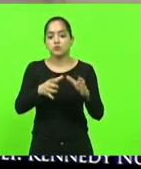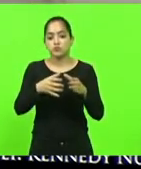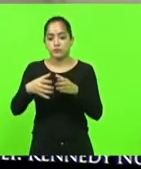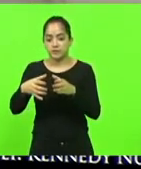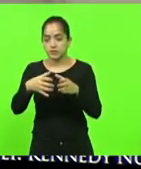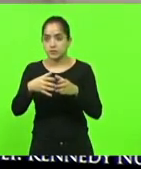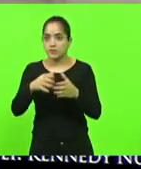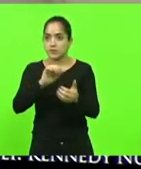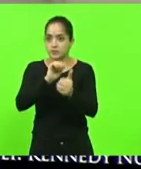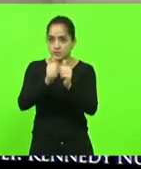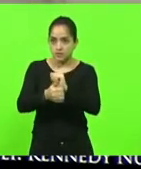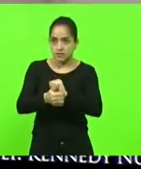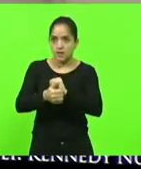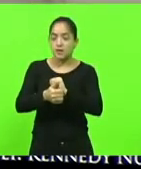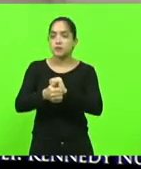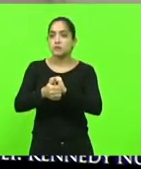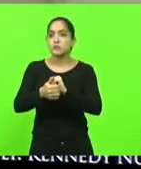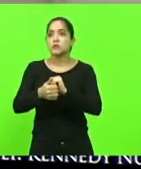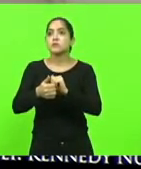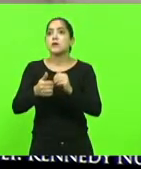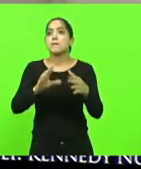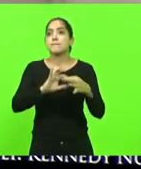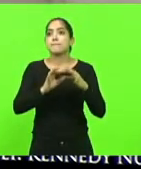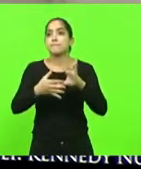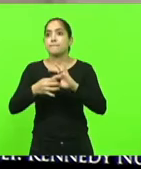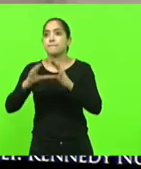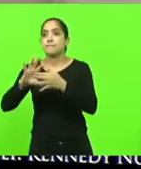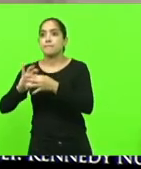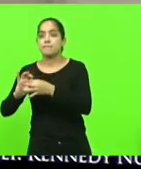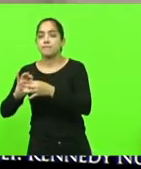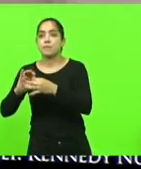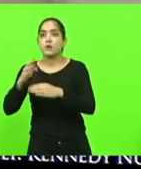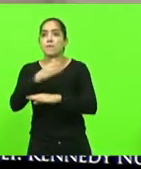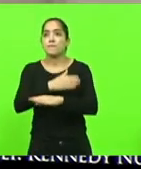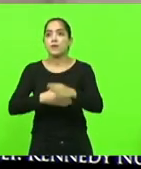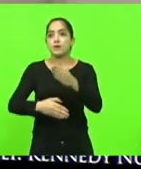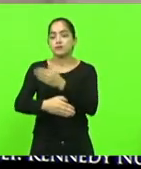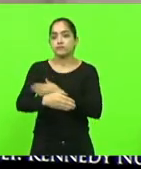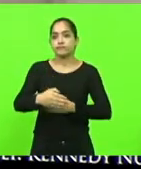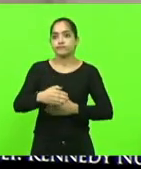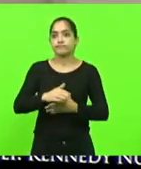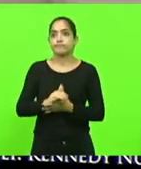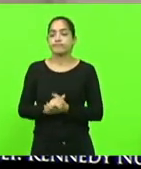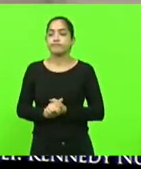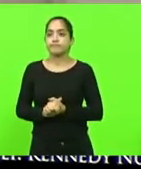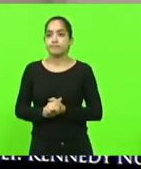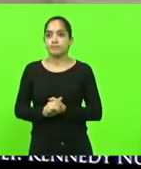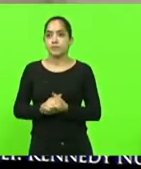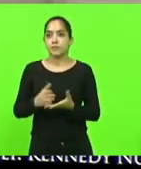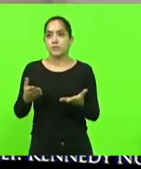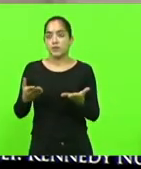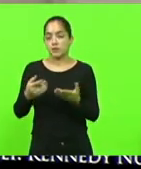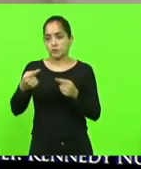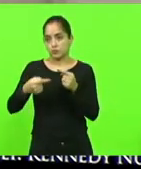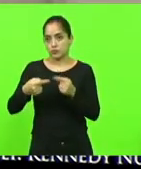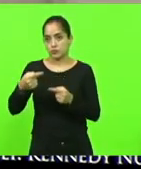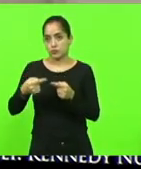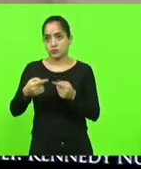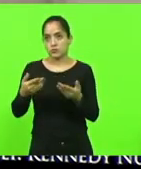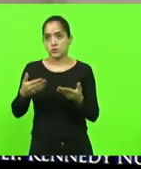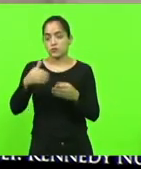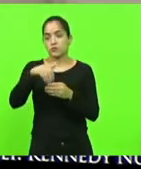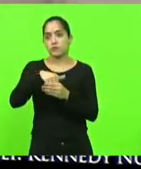atletas pelos resultados obtidos nos Jogos Paralímpicos de Tóquio 2020. Em discussão. Não havendo quem queira discutir. Em